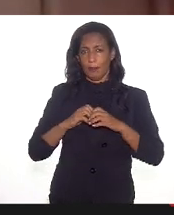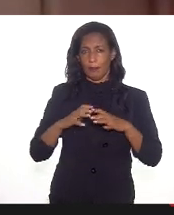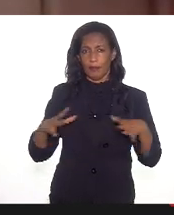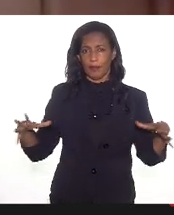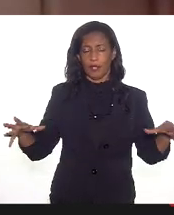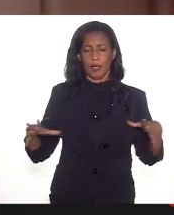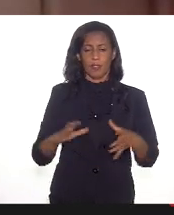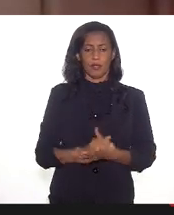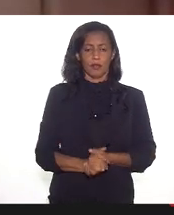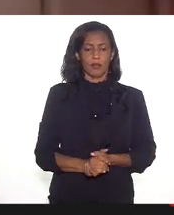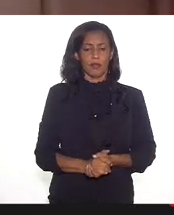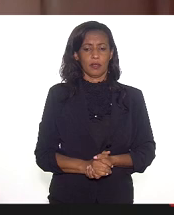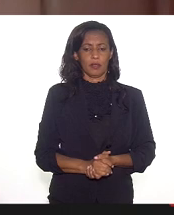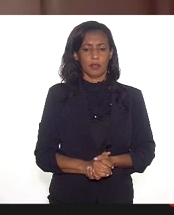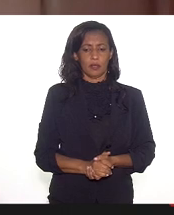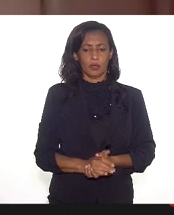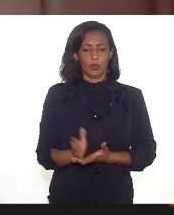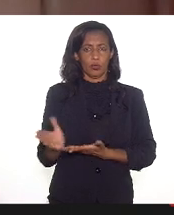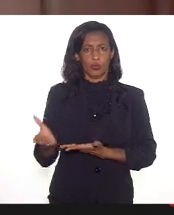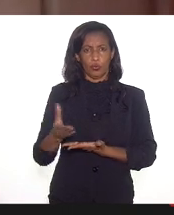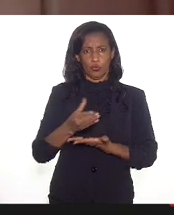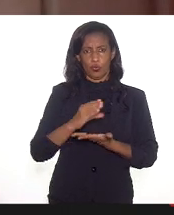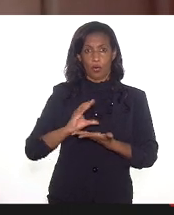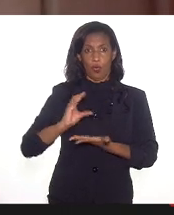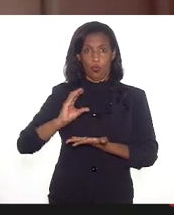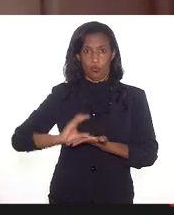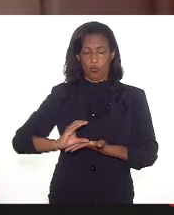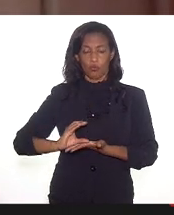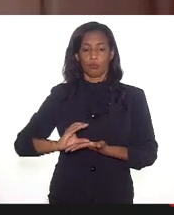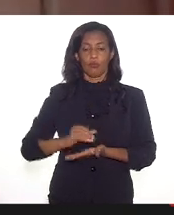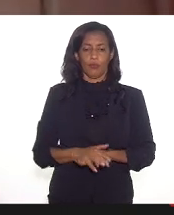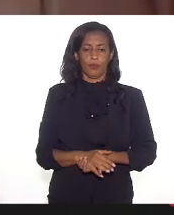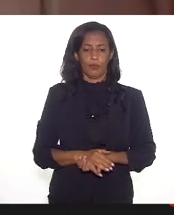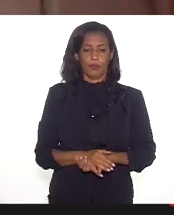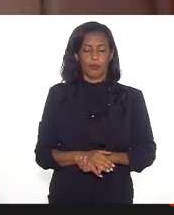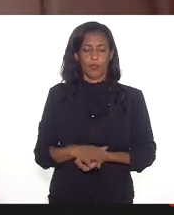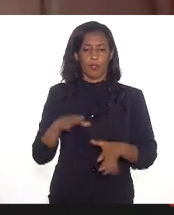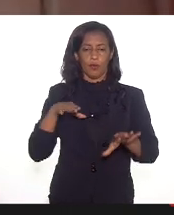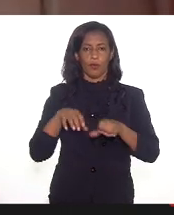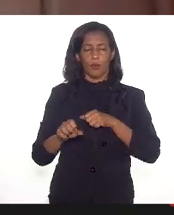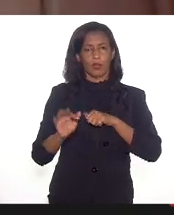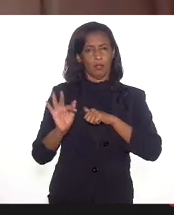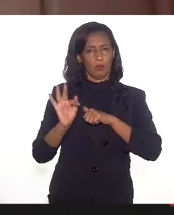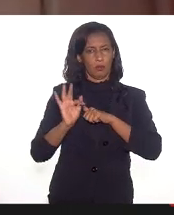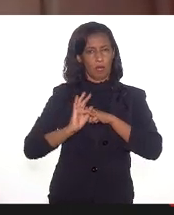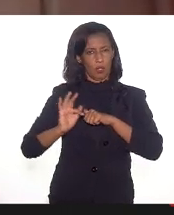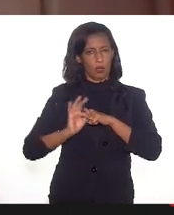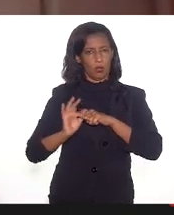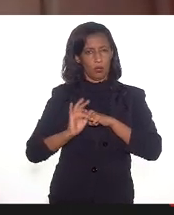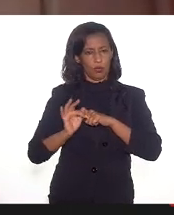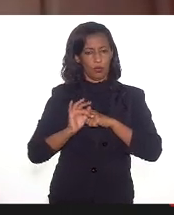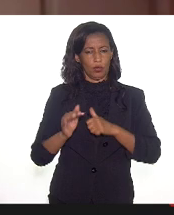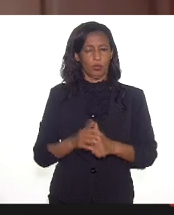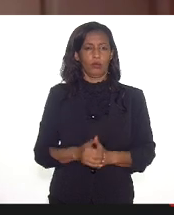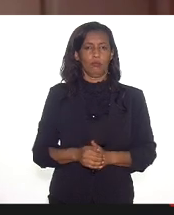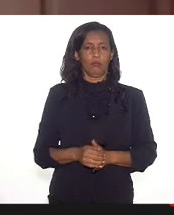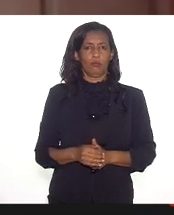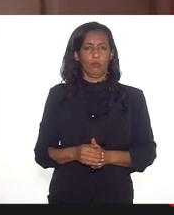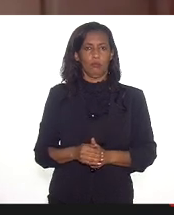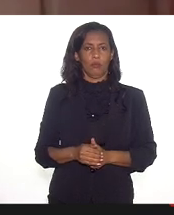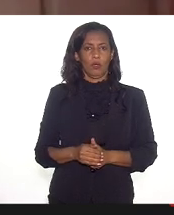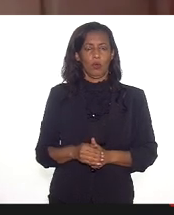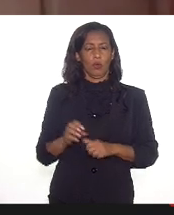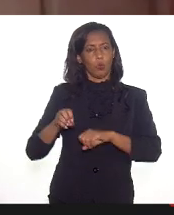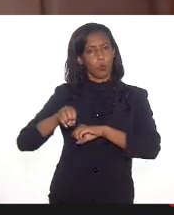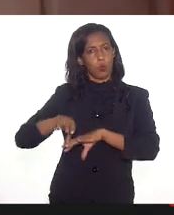dos recursos. Uma formação em tecnologias, articulação com a educação,